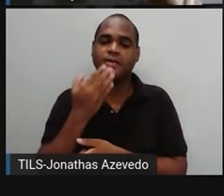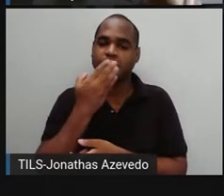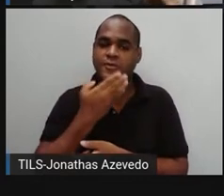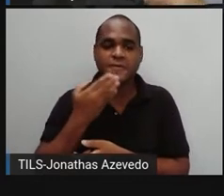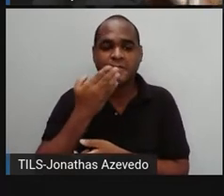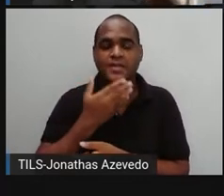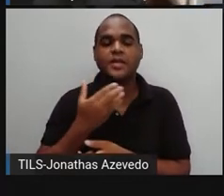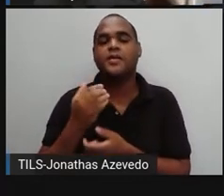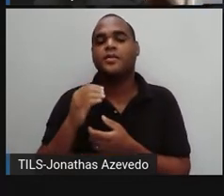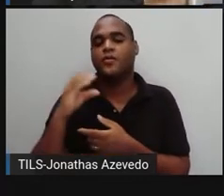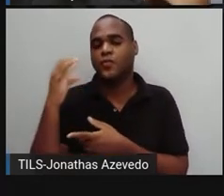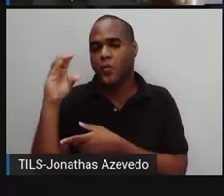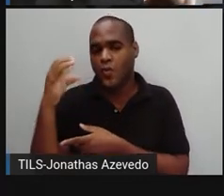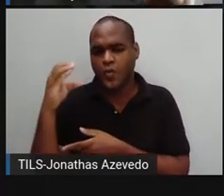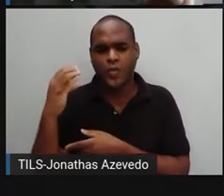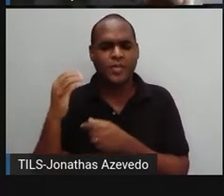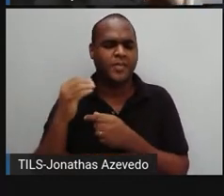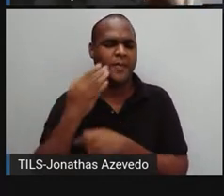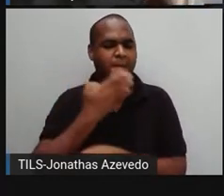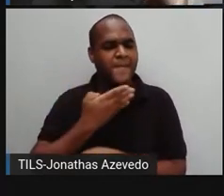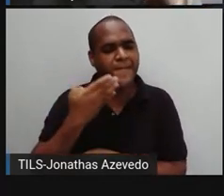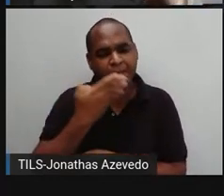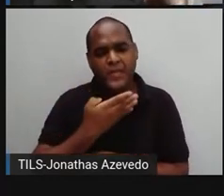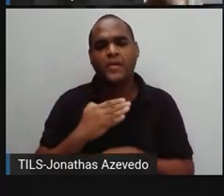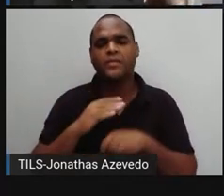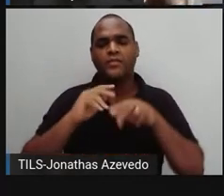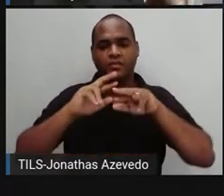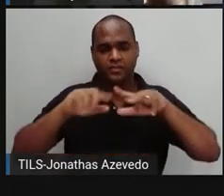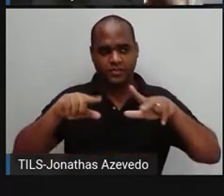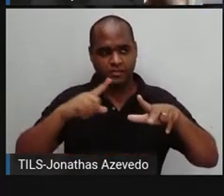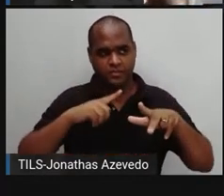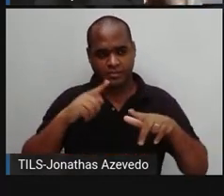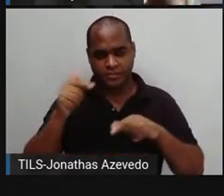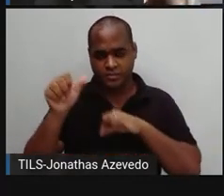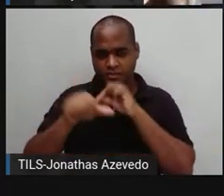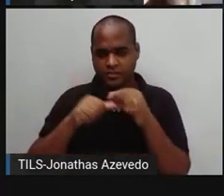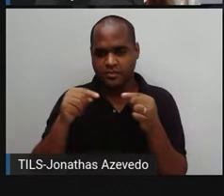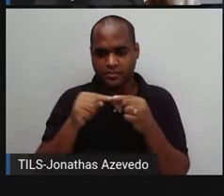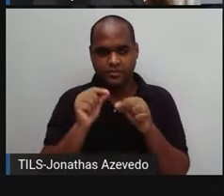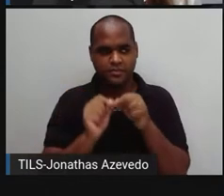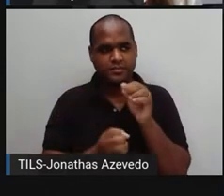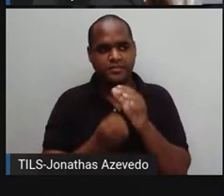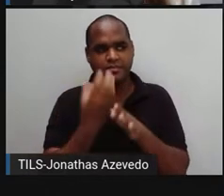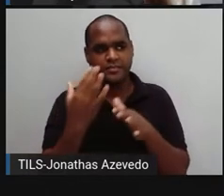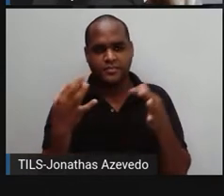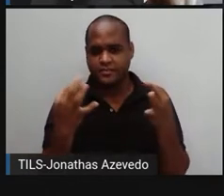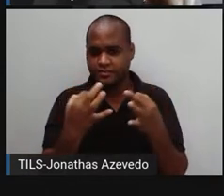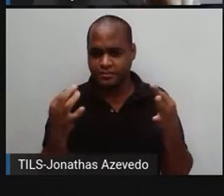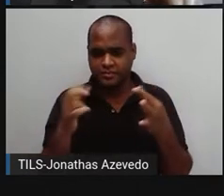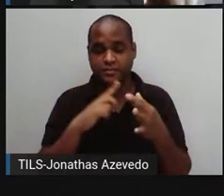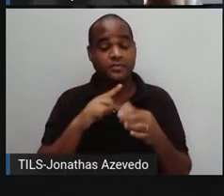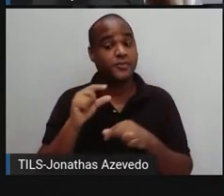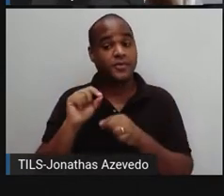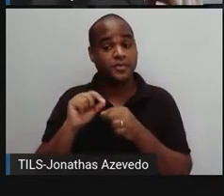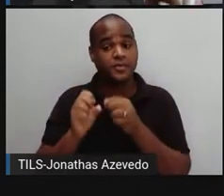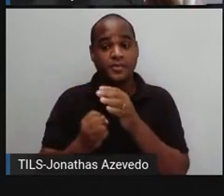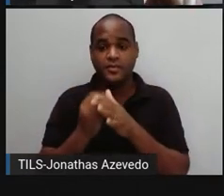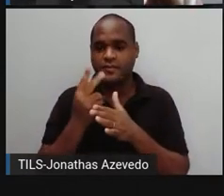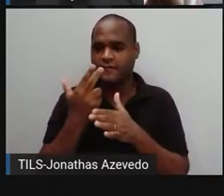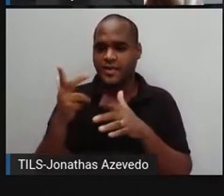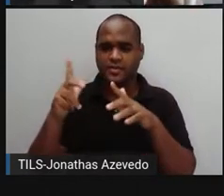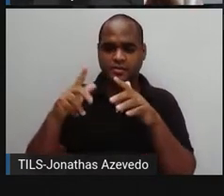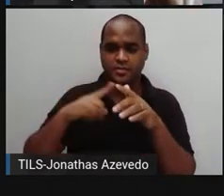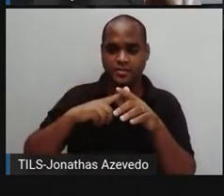coco, pode ser de mel, então tem várias alternativas. E a gente também pode produzir esses esfoliantes em casa, tem várias receitas na